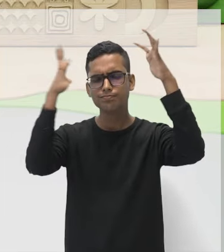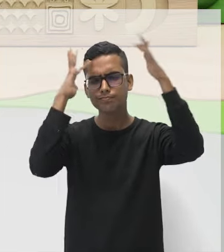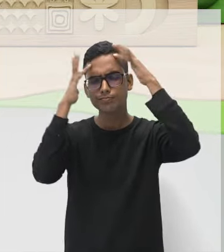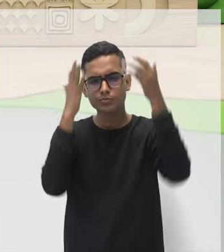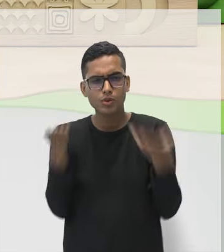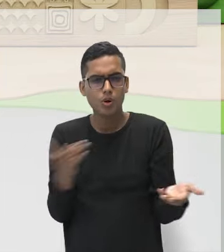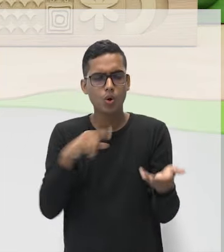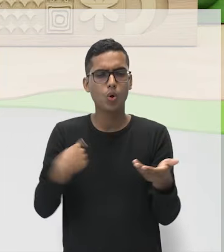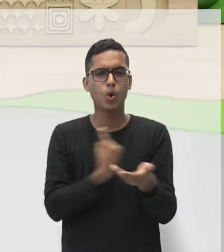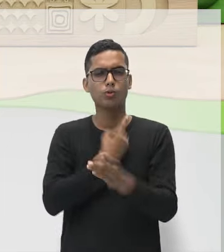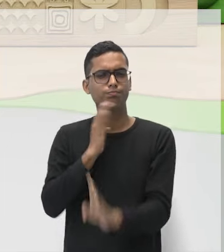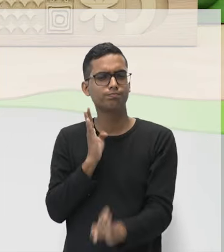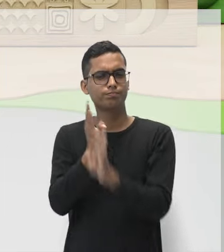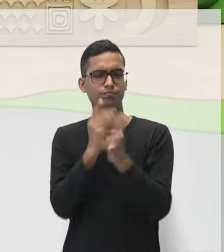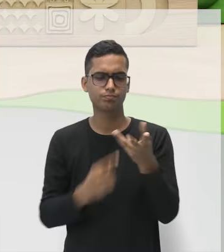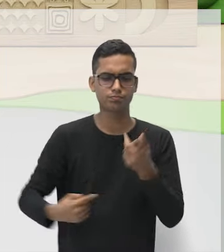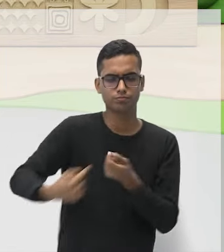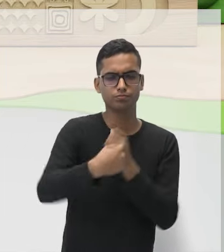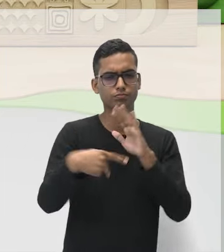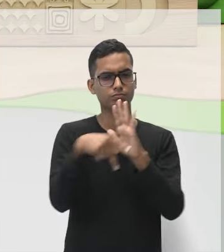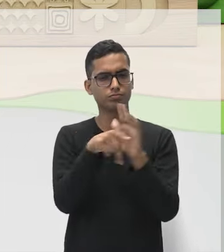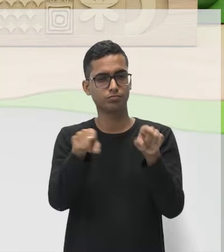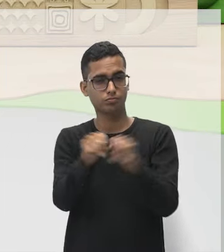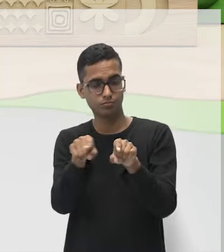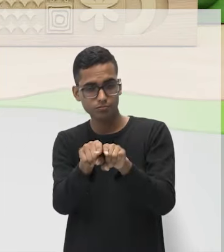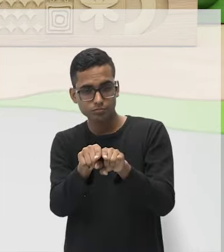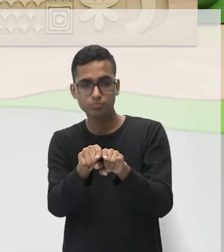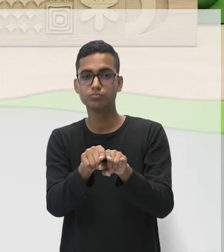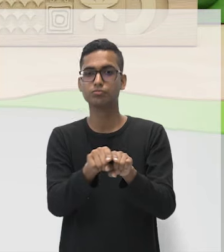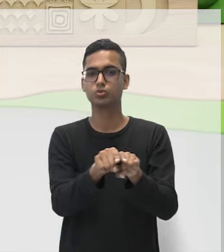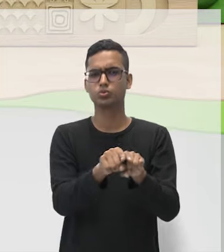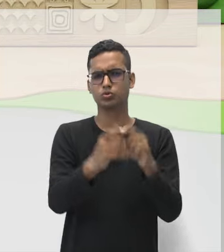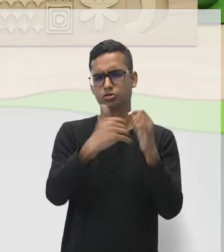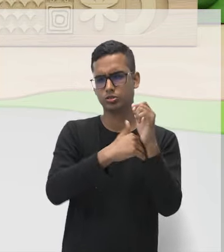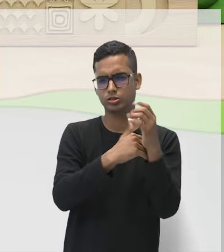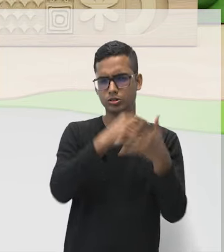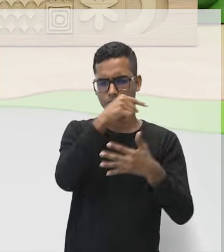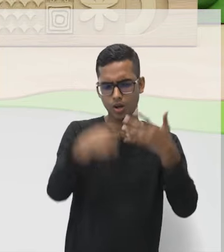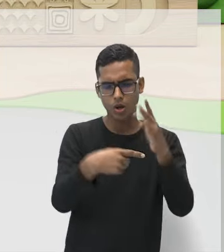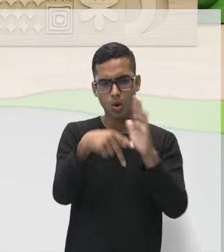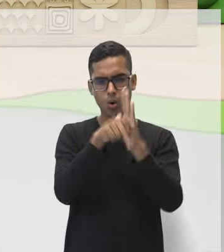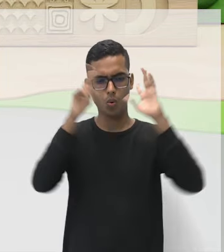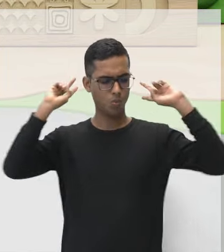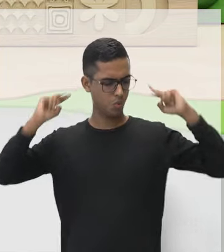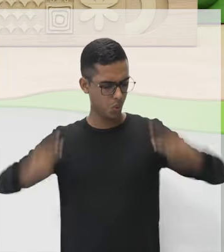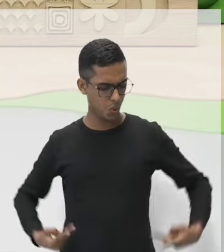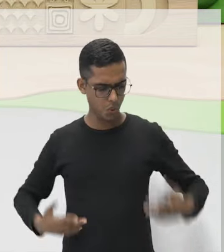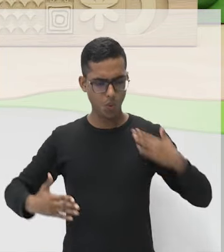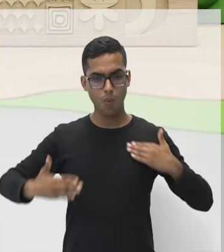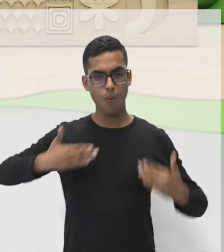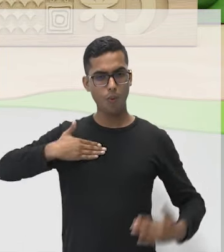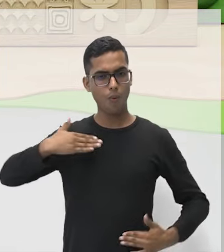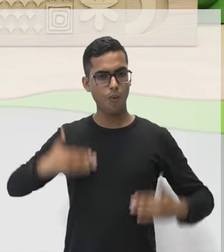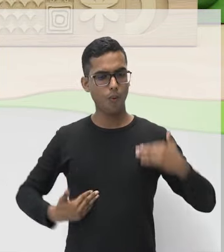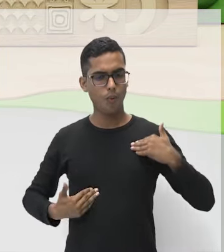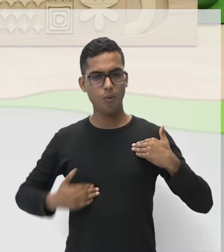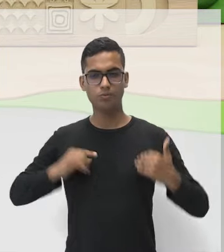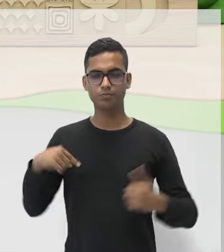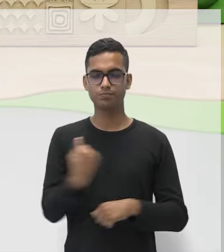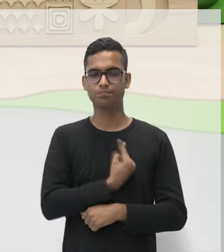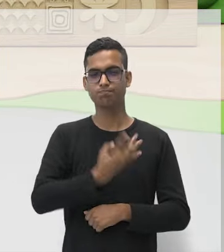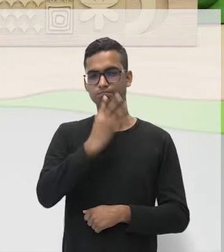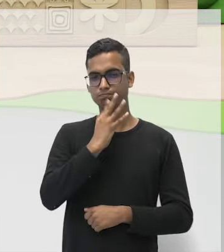iremos desvendar os mistérios do corpo humano com uma aventura pelo nosso